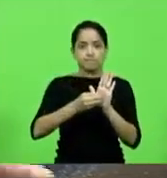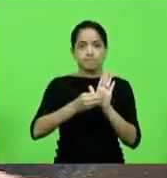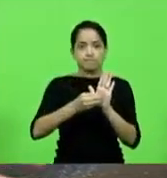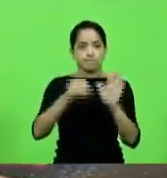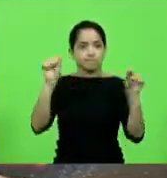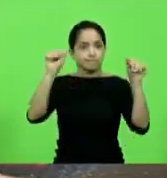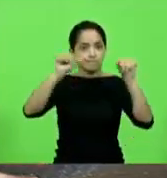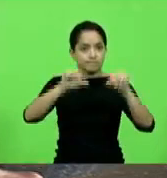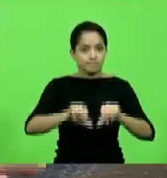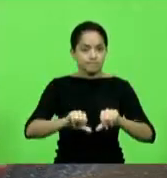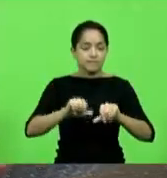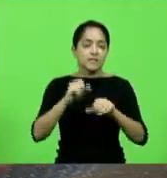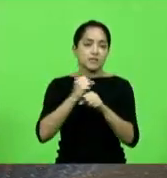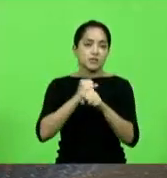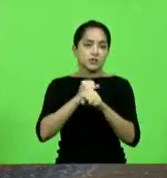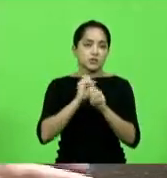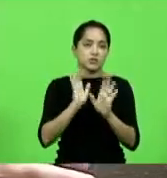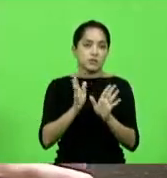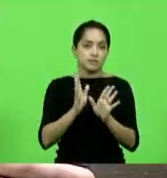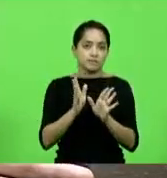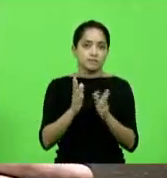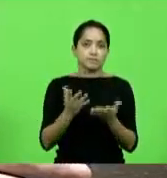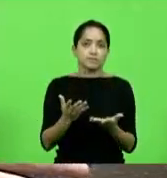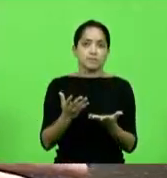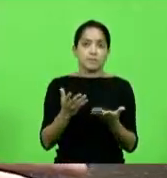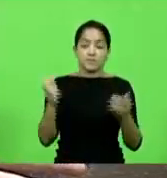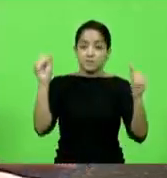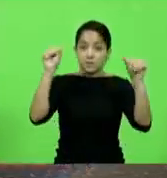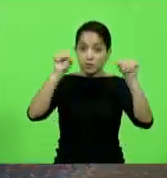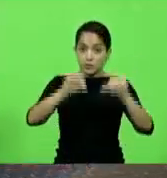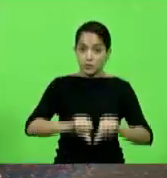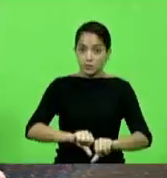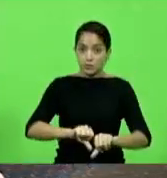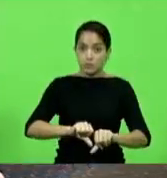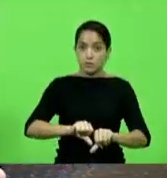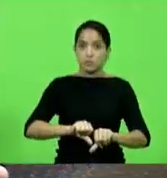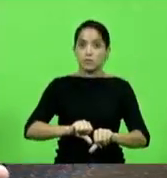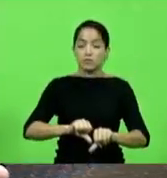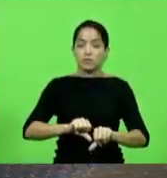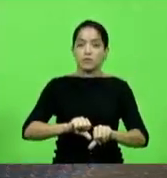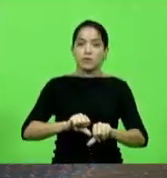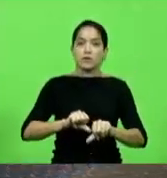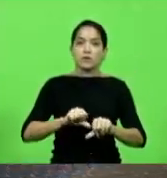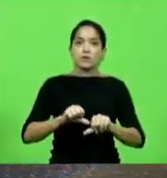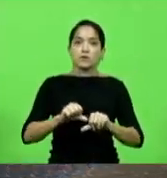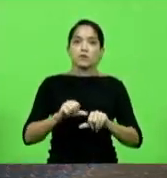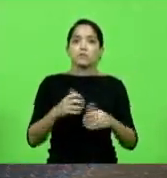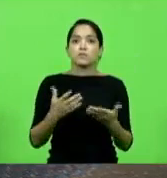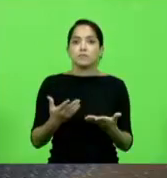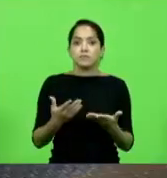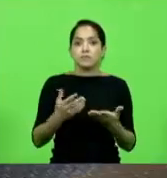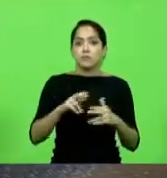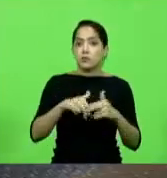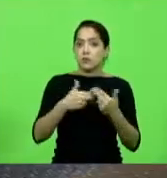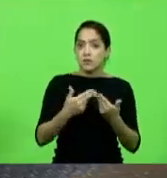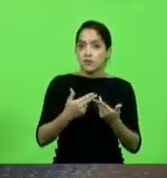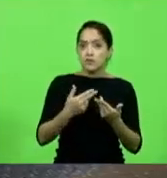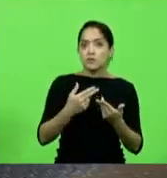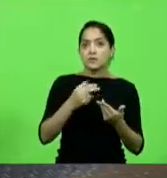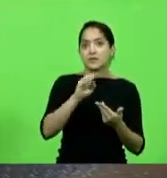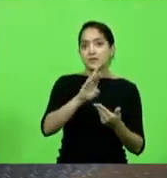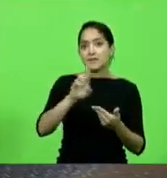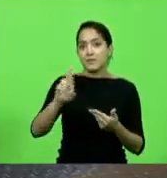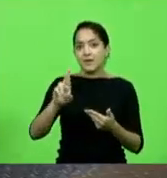precário há muito tempo agravado pela situação da BR-280 que está